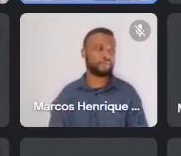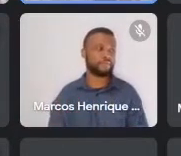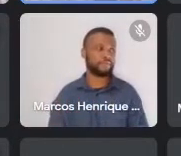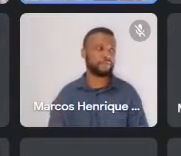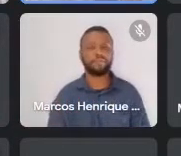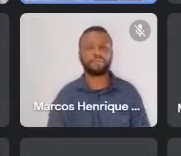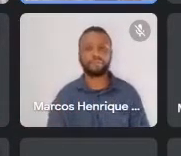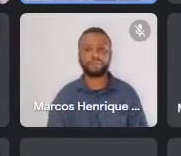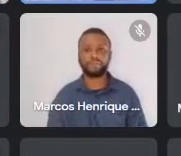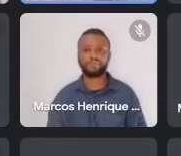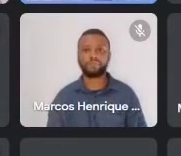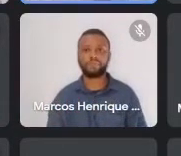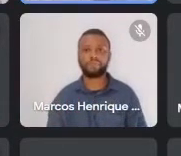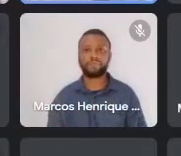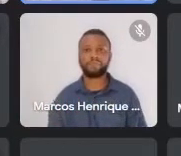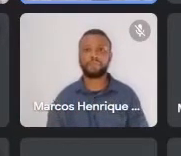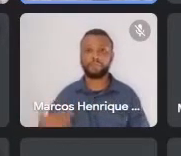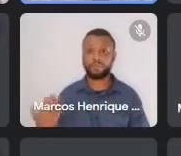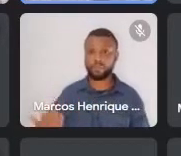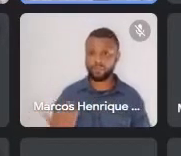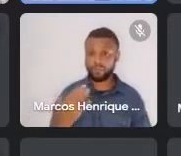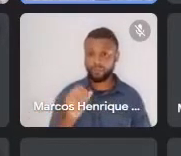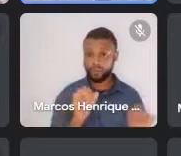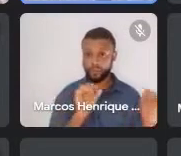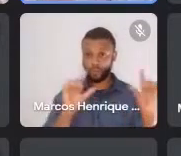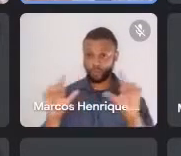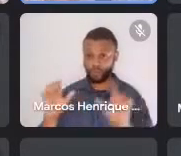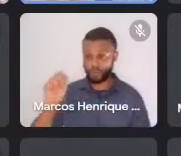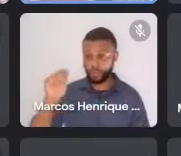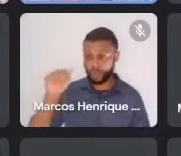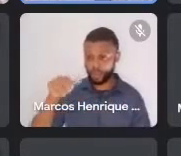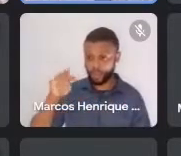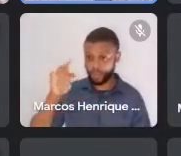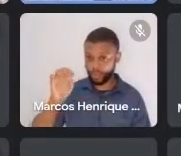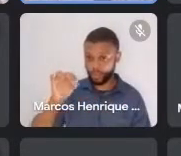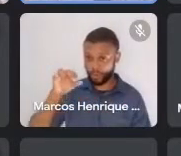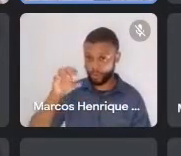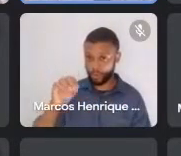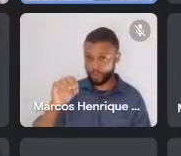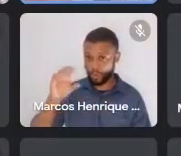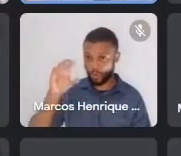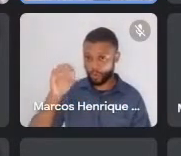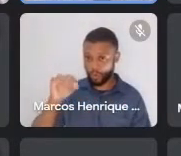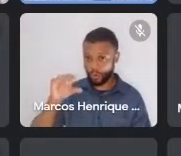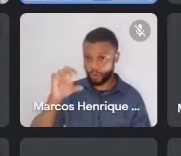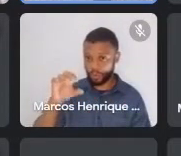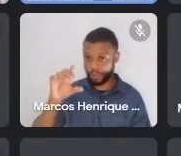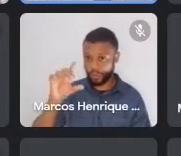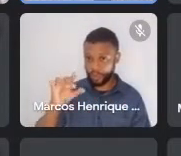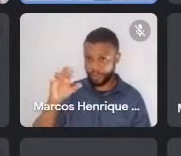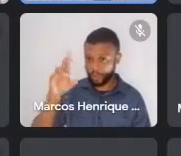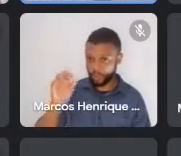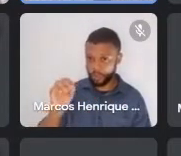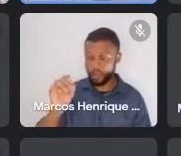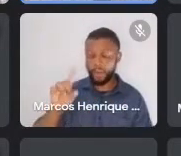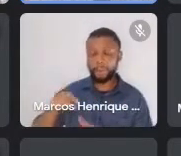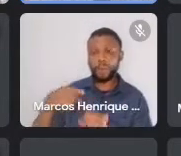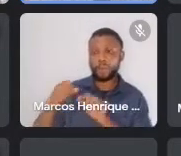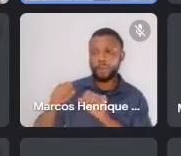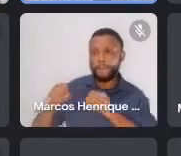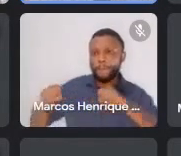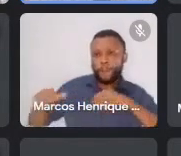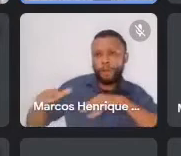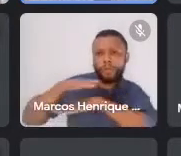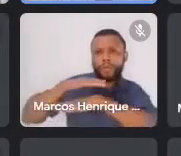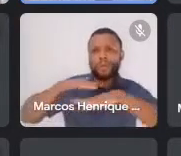Aqui, Antônio Conselheiro e o Movimento de Canudos. Então, aqui, a gente faz um resumo desse movimento em Canudos, de